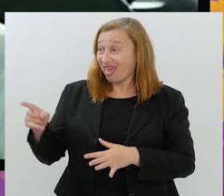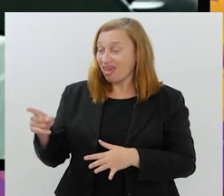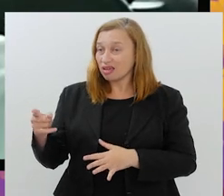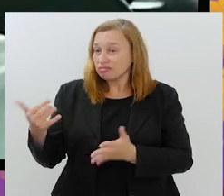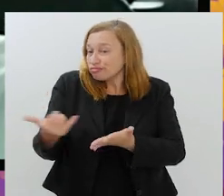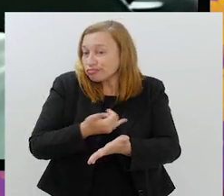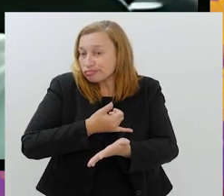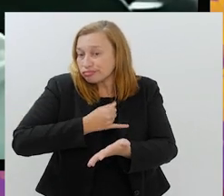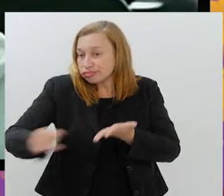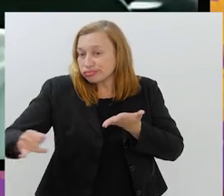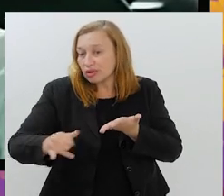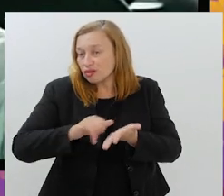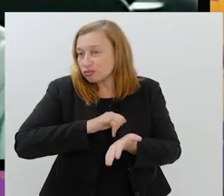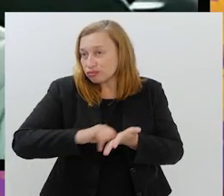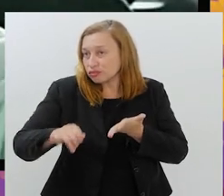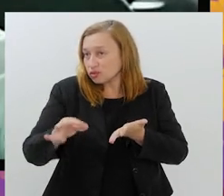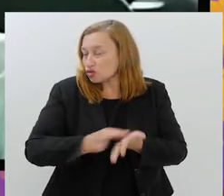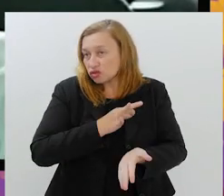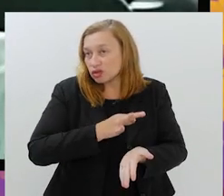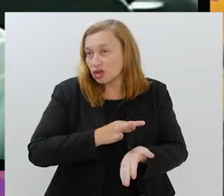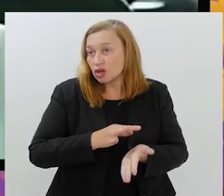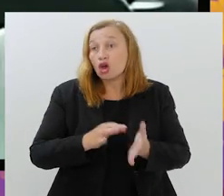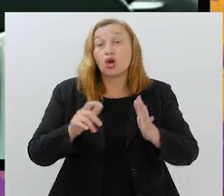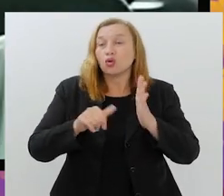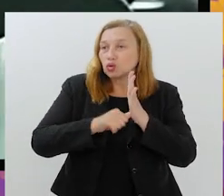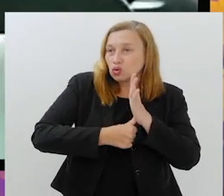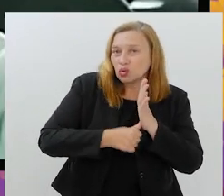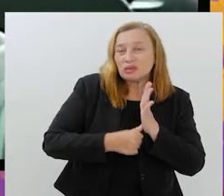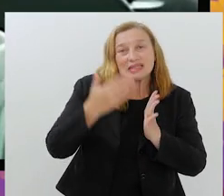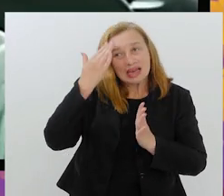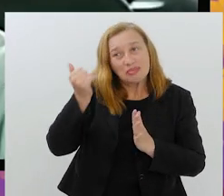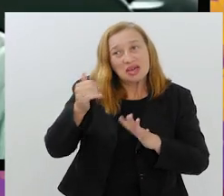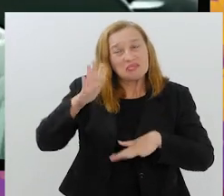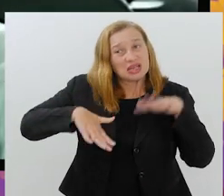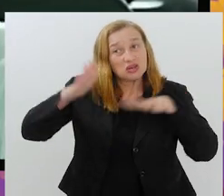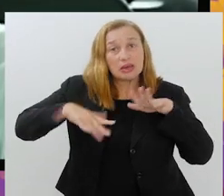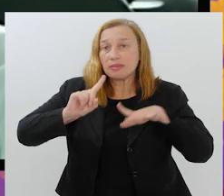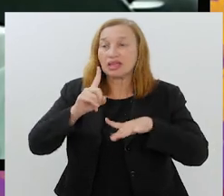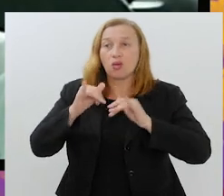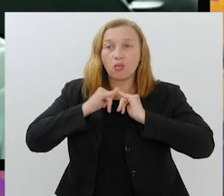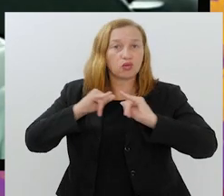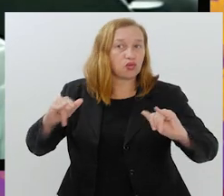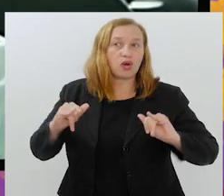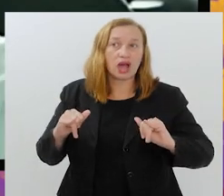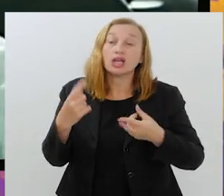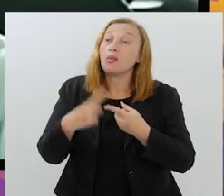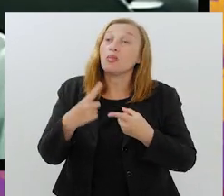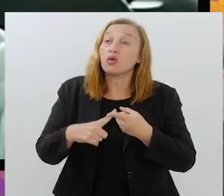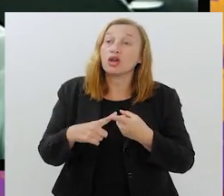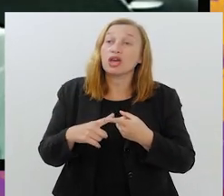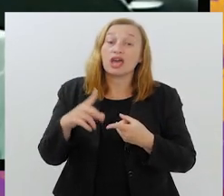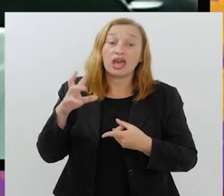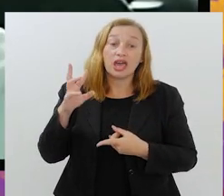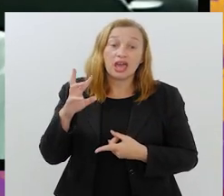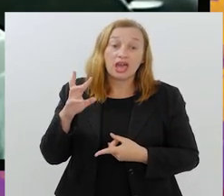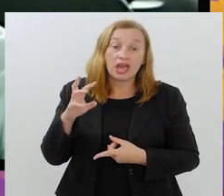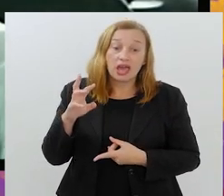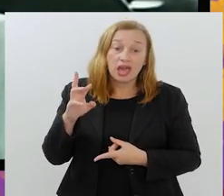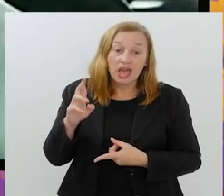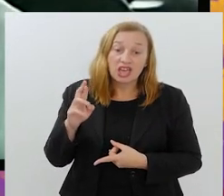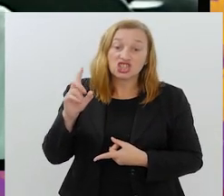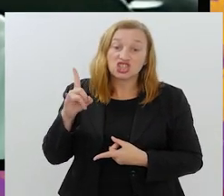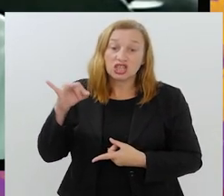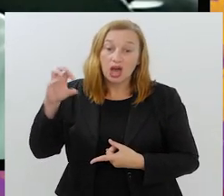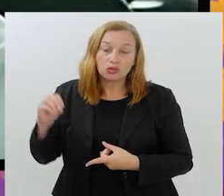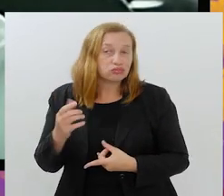autorizava. A tabela estava pronta. Os clubes sabiam, mais ou menos, mas não eram oficializados. Por quê? Porque o Edinaldo não quis